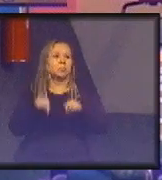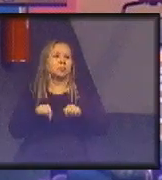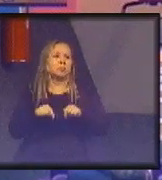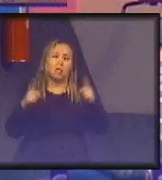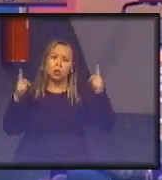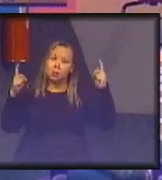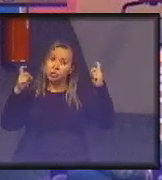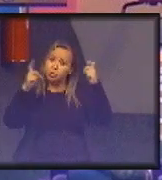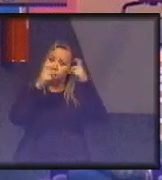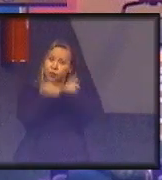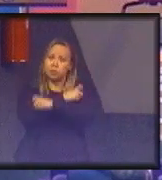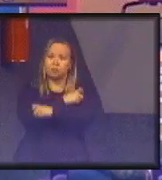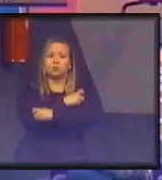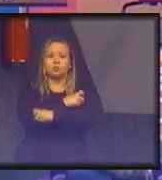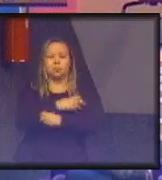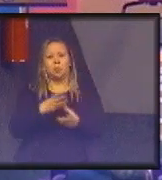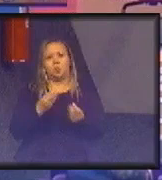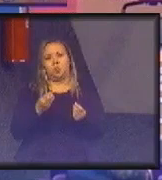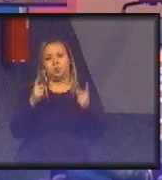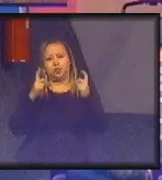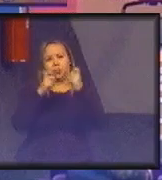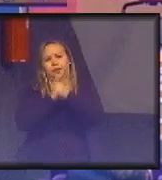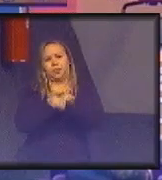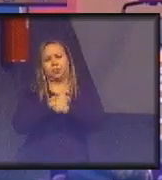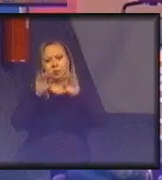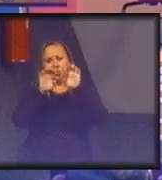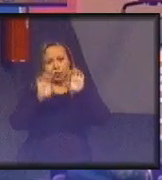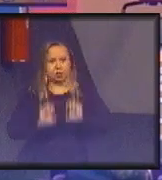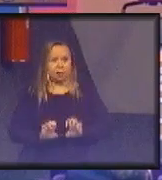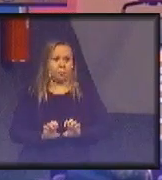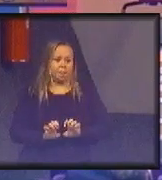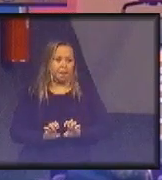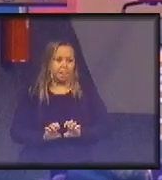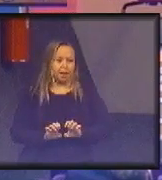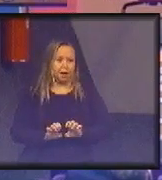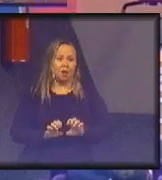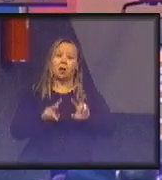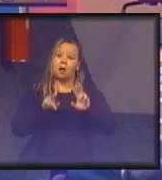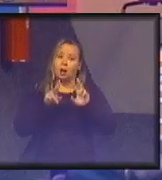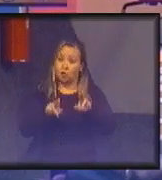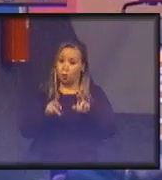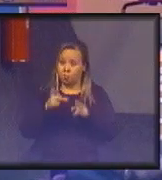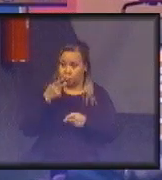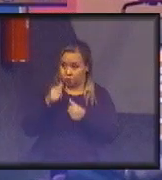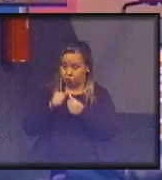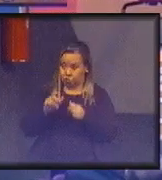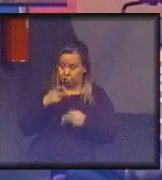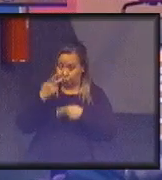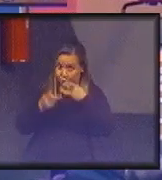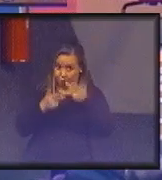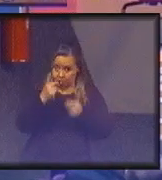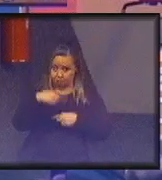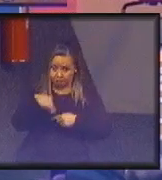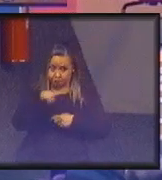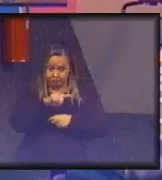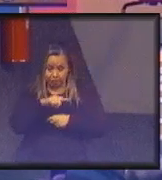difícil, na verdade, esses temas, porque, como eu estou dizendo para vocês, eu fui